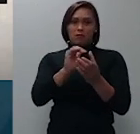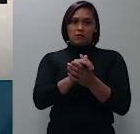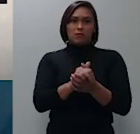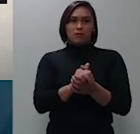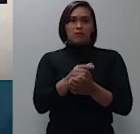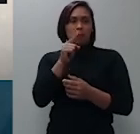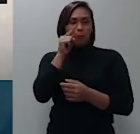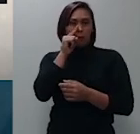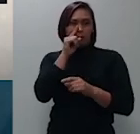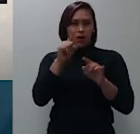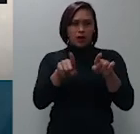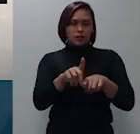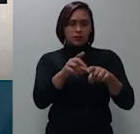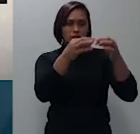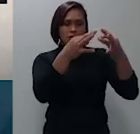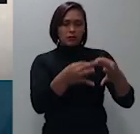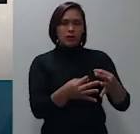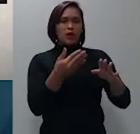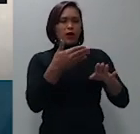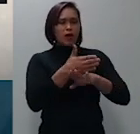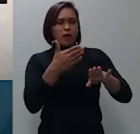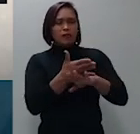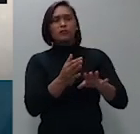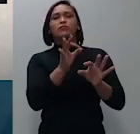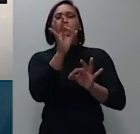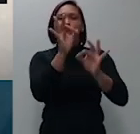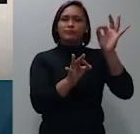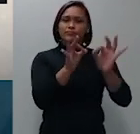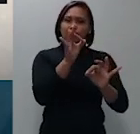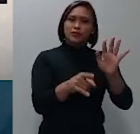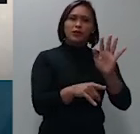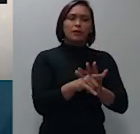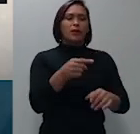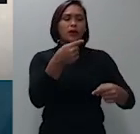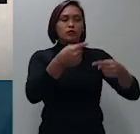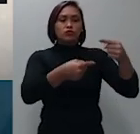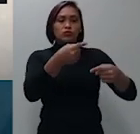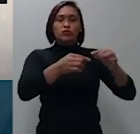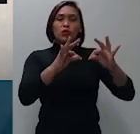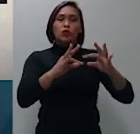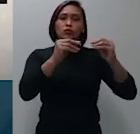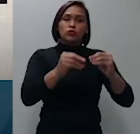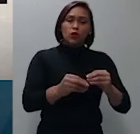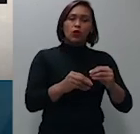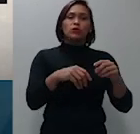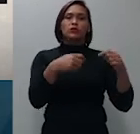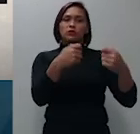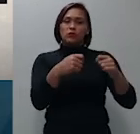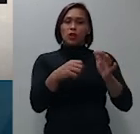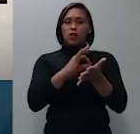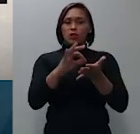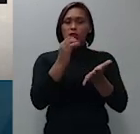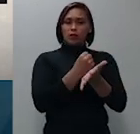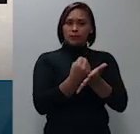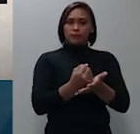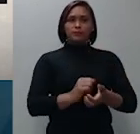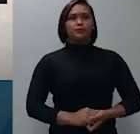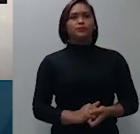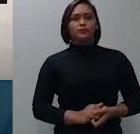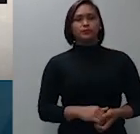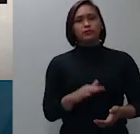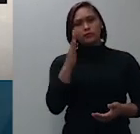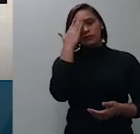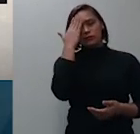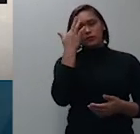o acesso à via ordinária para a discussão dos aspectos substanciais do contrato confira-se os argumentos aqui também